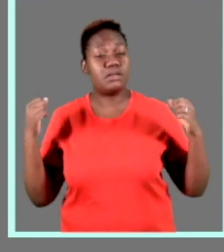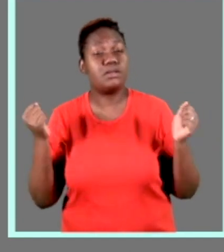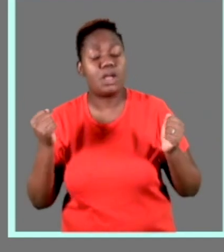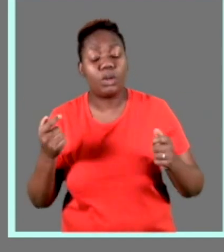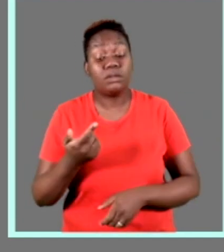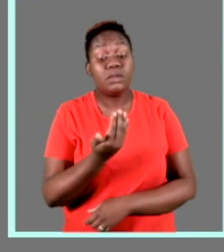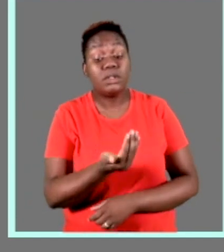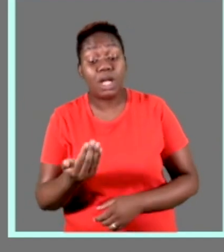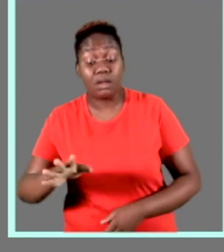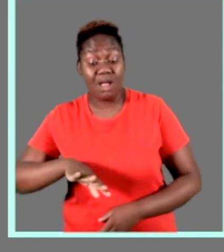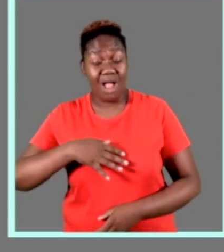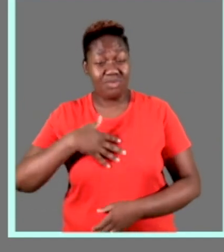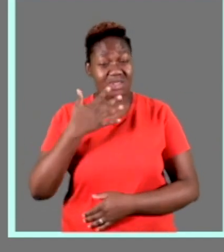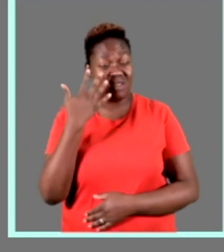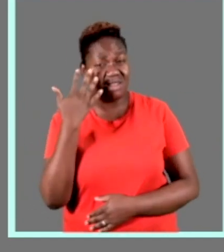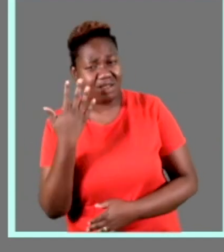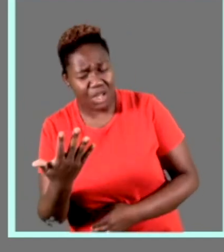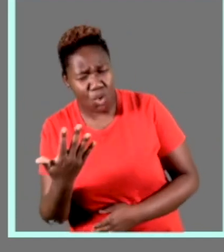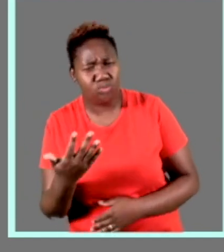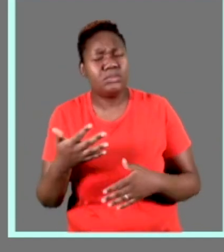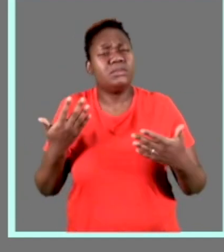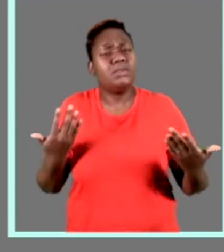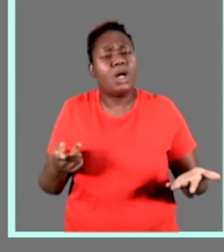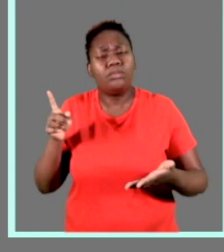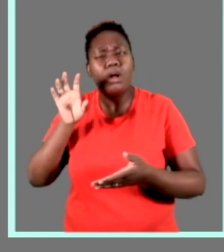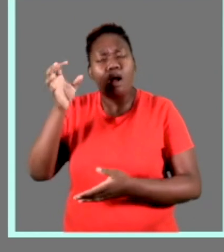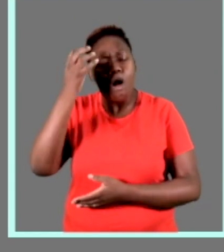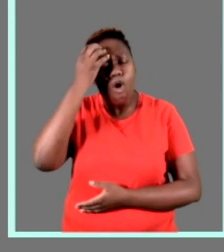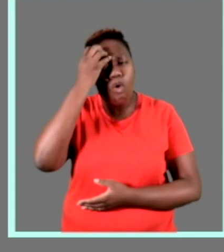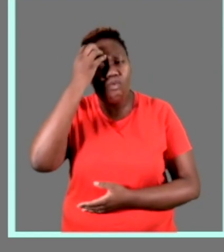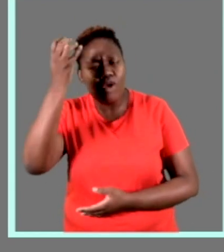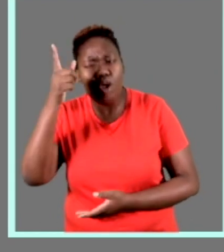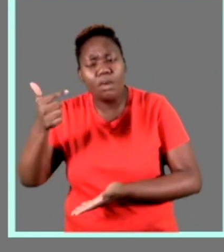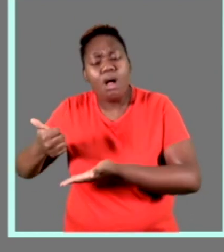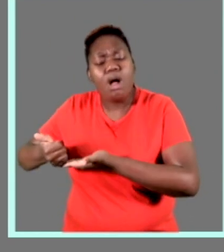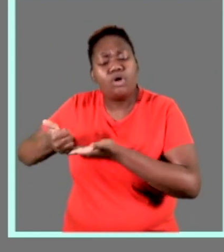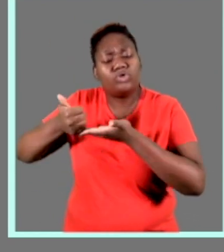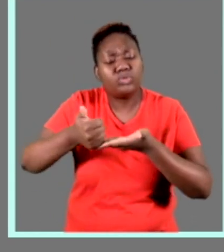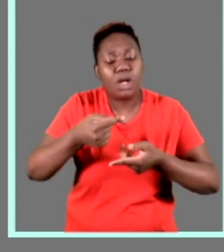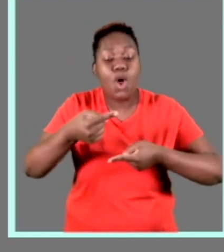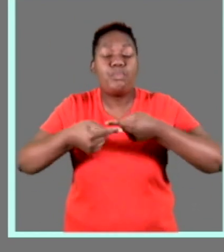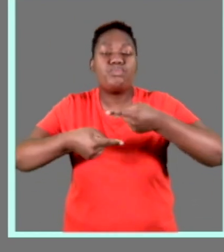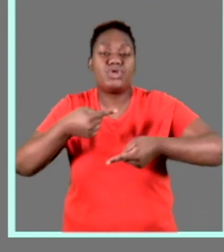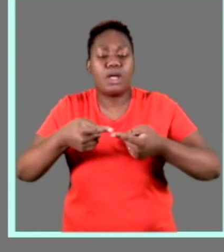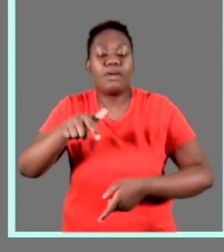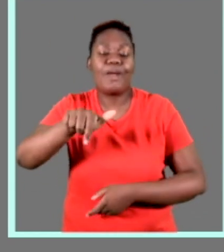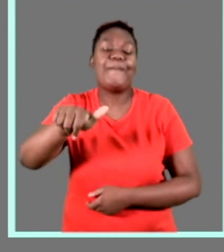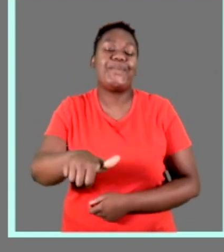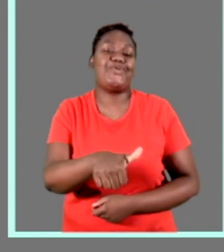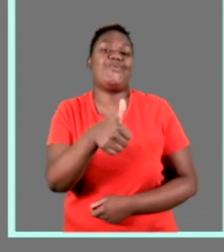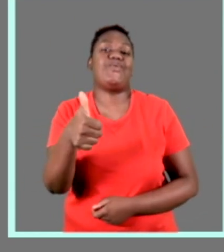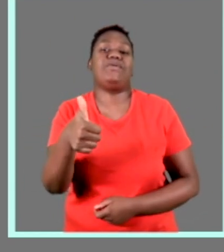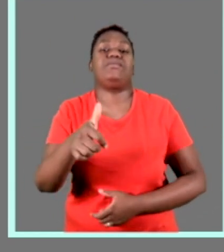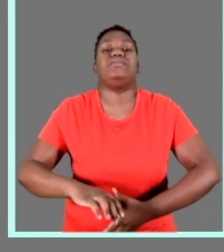projeto vai ajudar a melhorar a situação da desnutrição crônica em crianças menores de